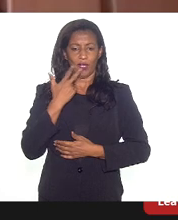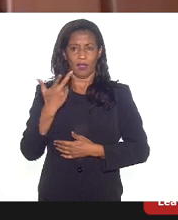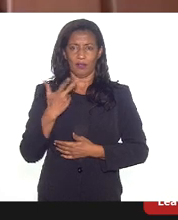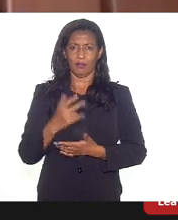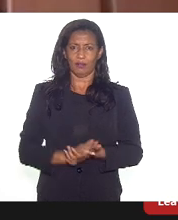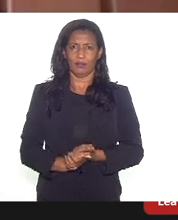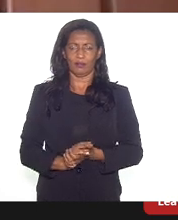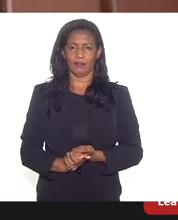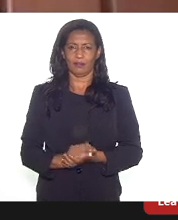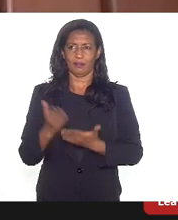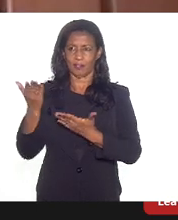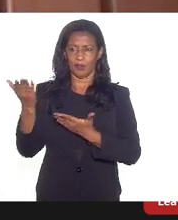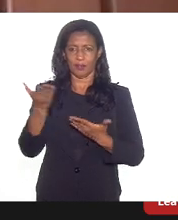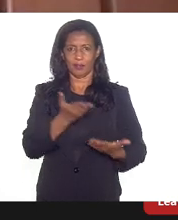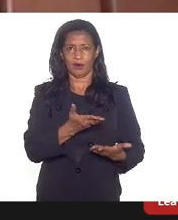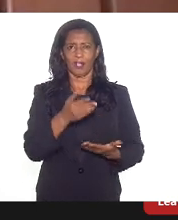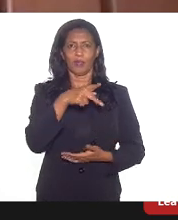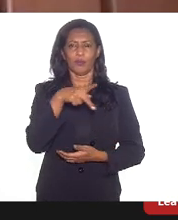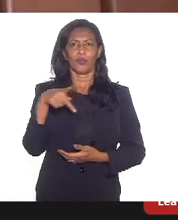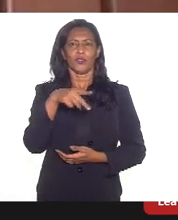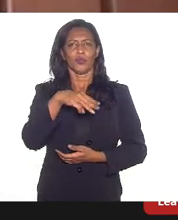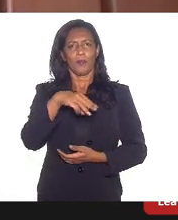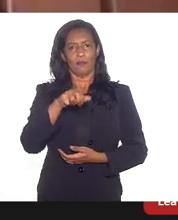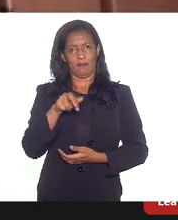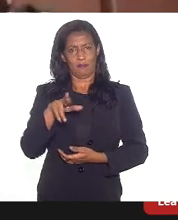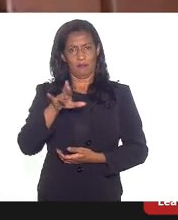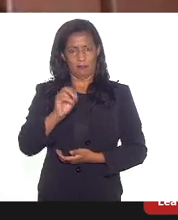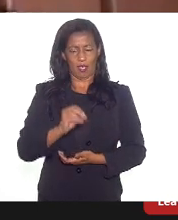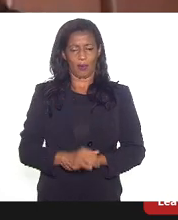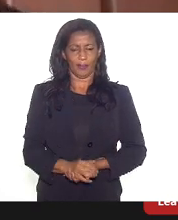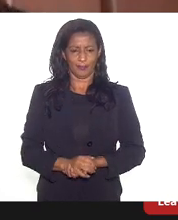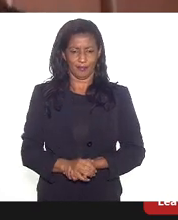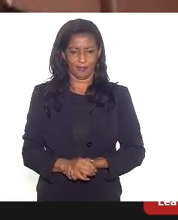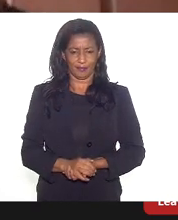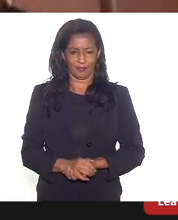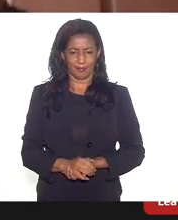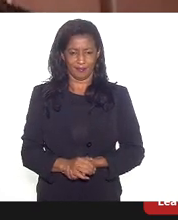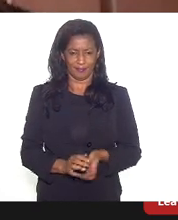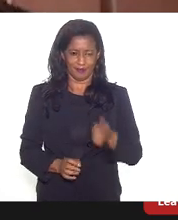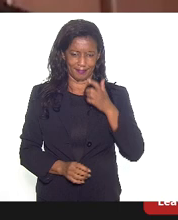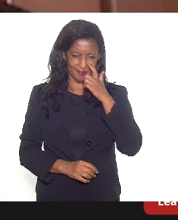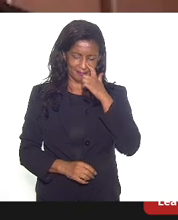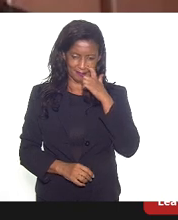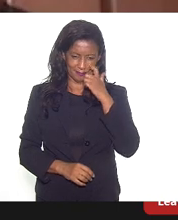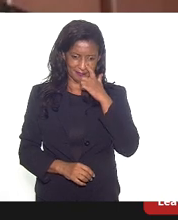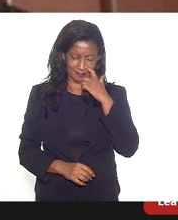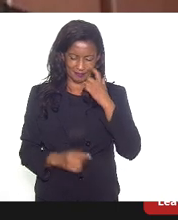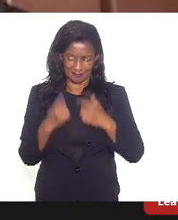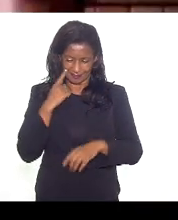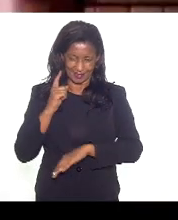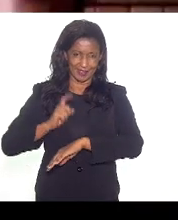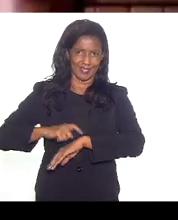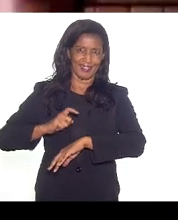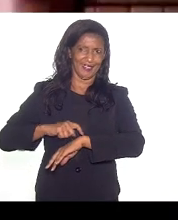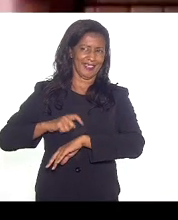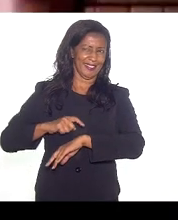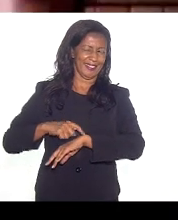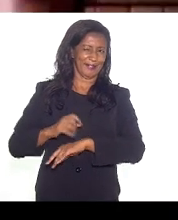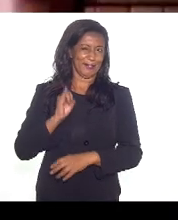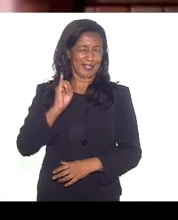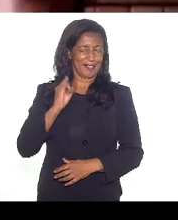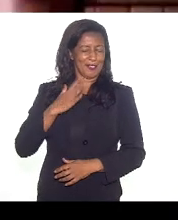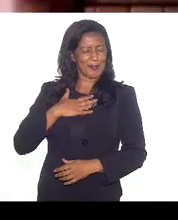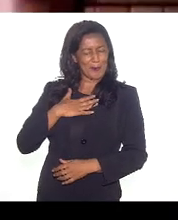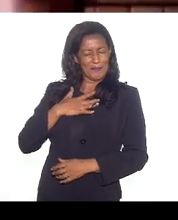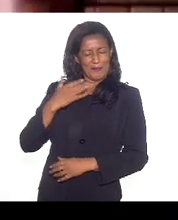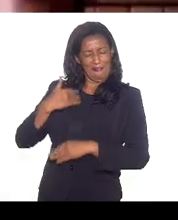ao professor Mauro Osório. Deixa eu ver aqui quanto tempo o senhor dispõe, porque... Se fosse por mim,